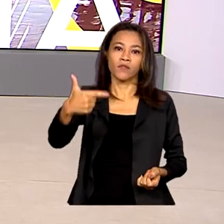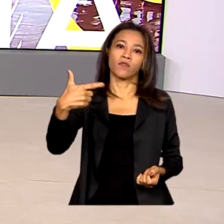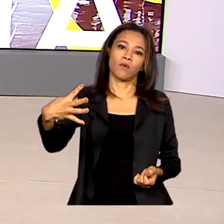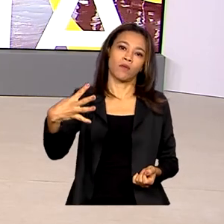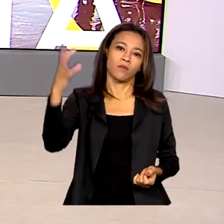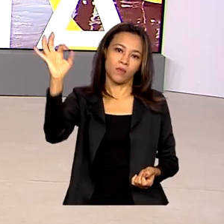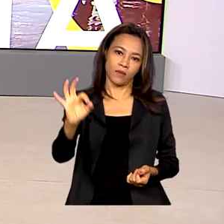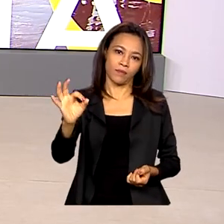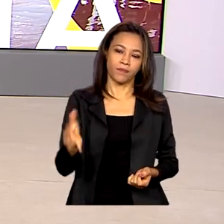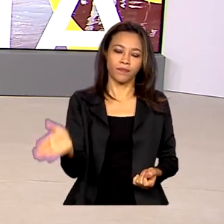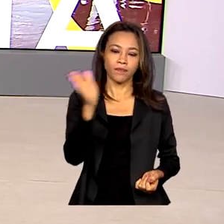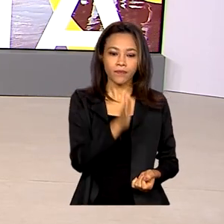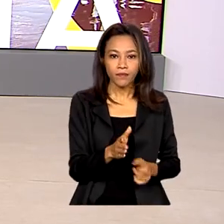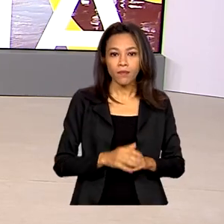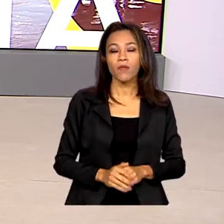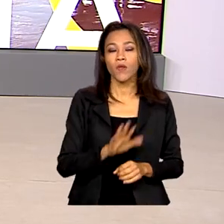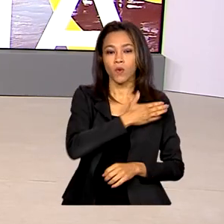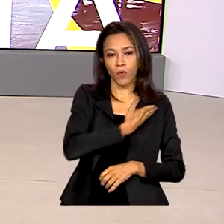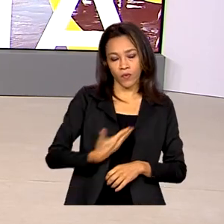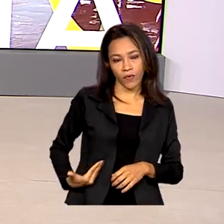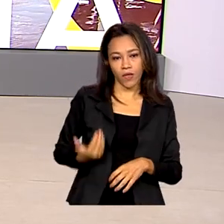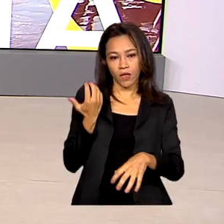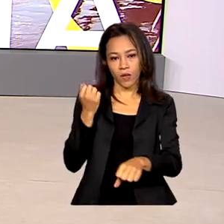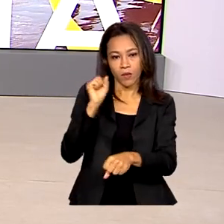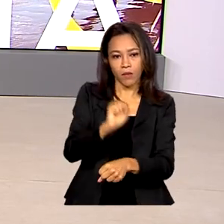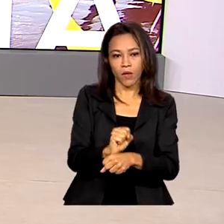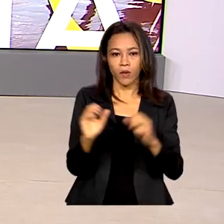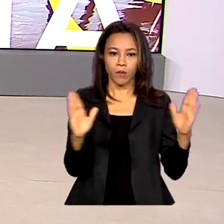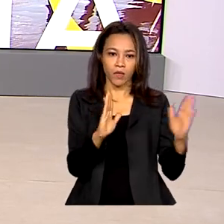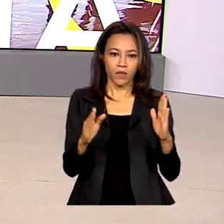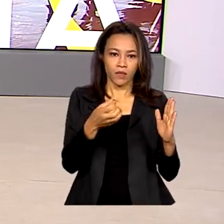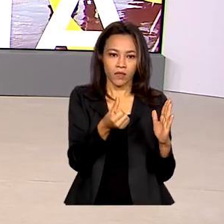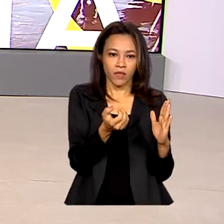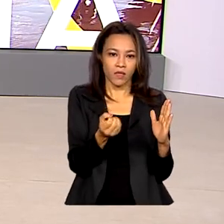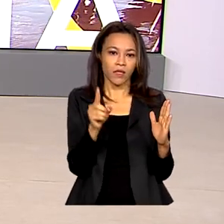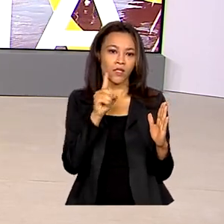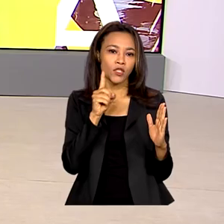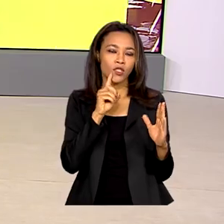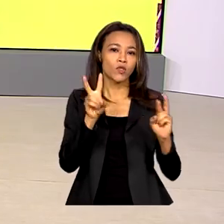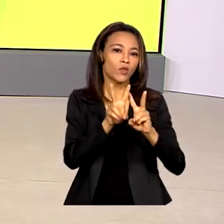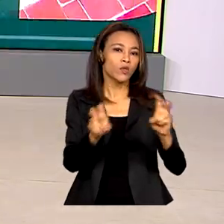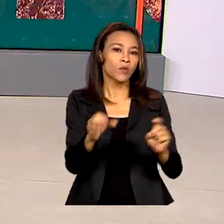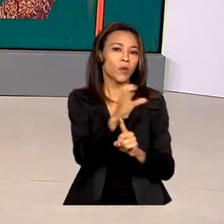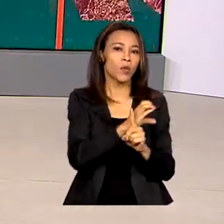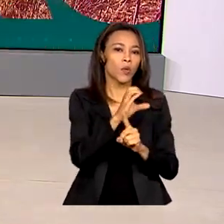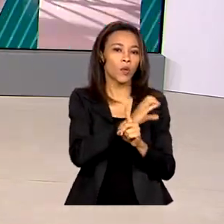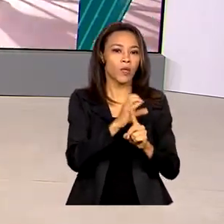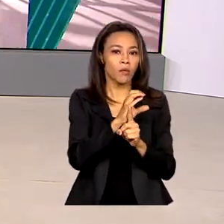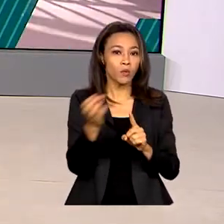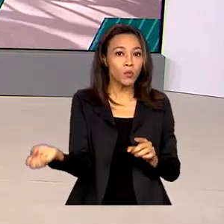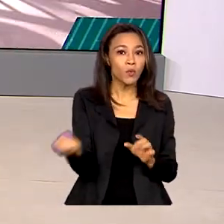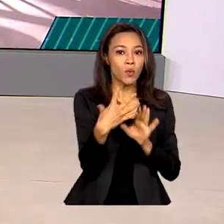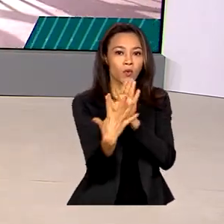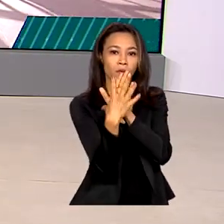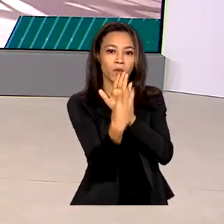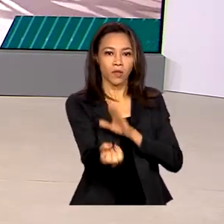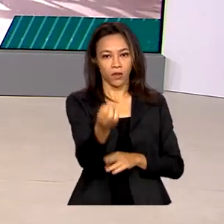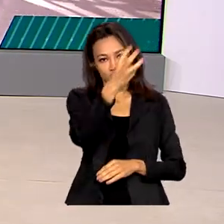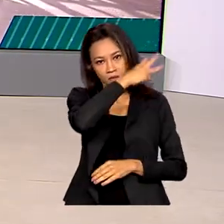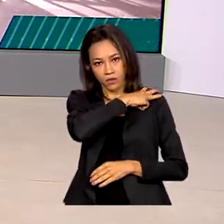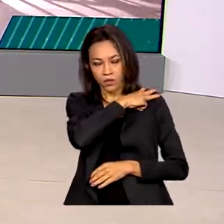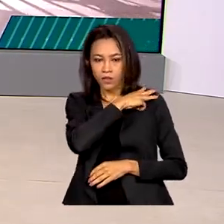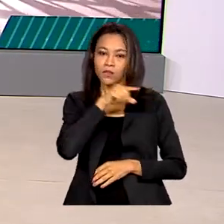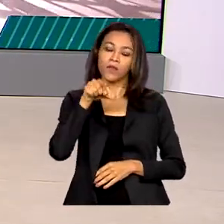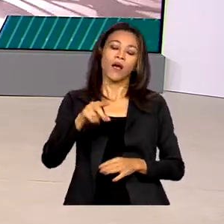O governo suspendeu por 60 dias o cronograma de implantação do novo ensino médio no país. A regra vale para as